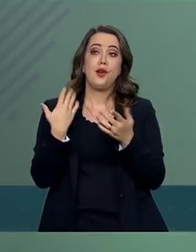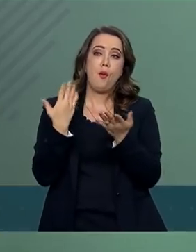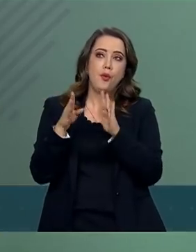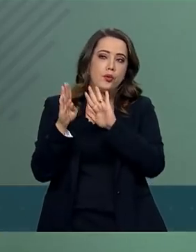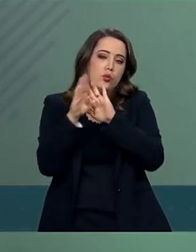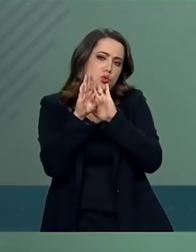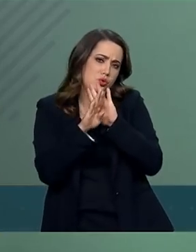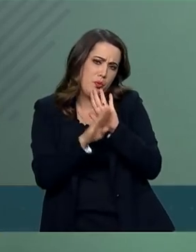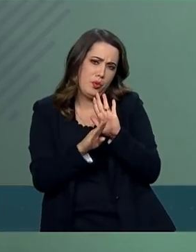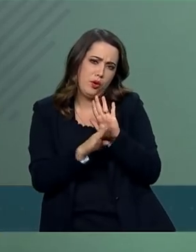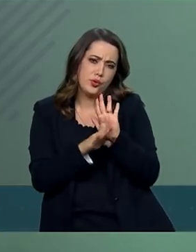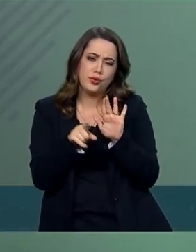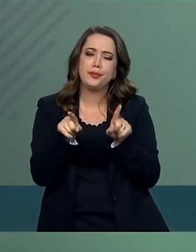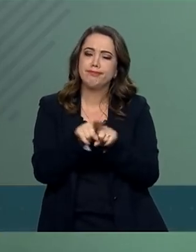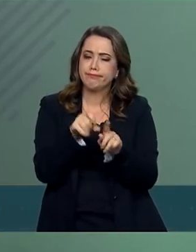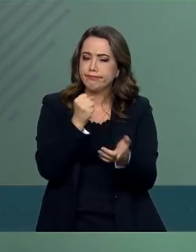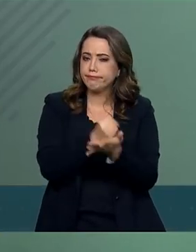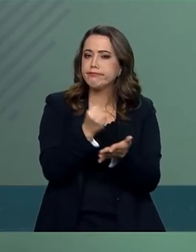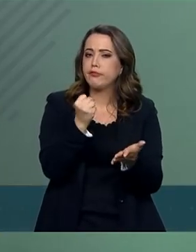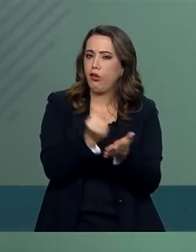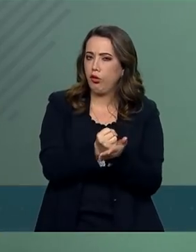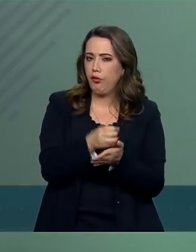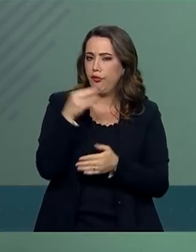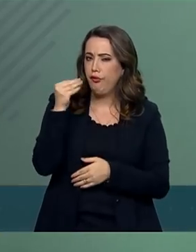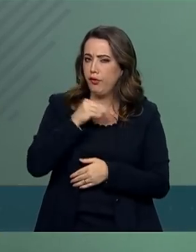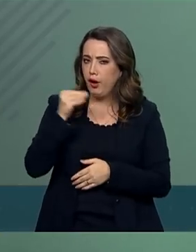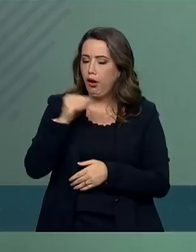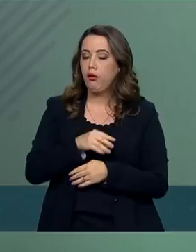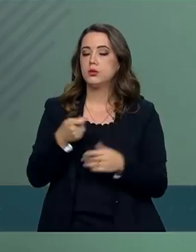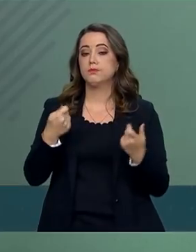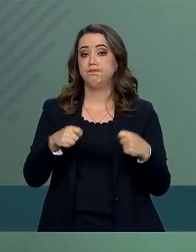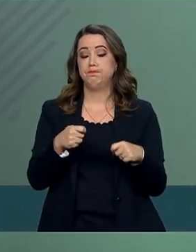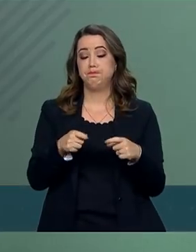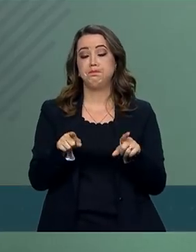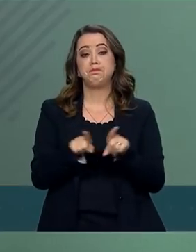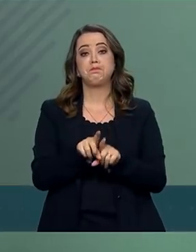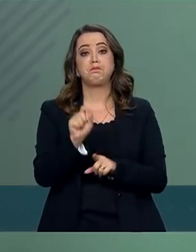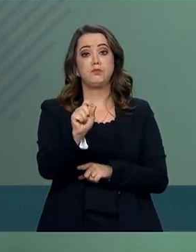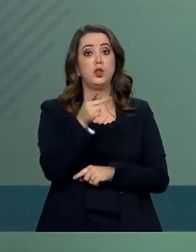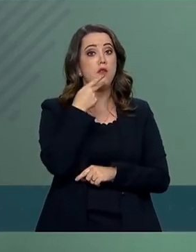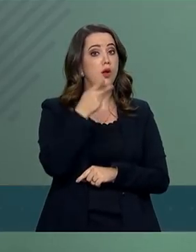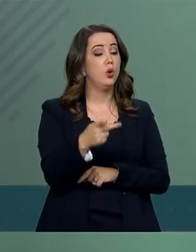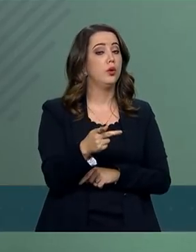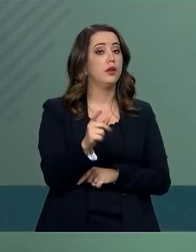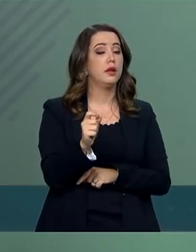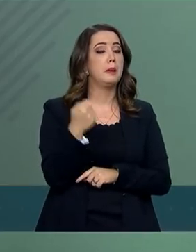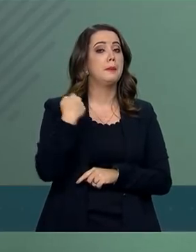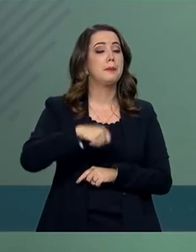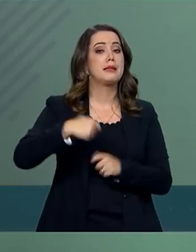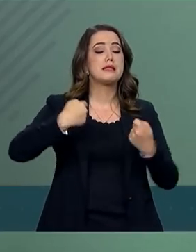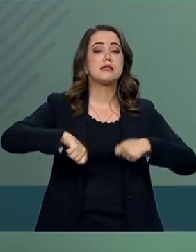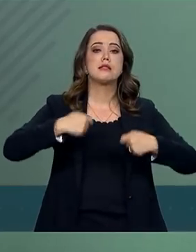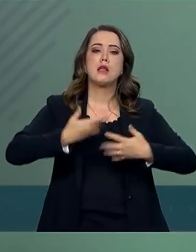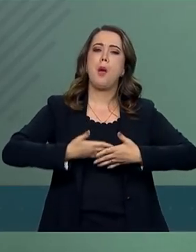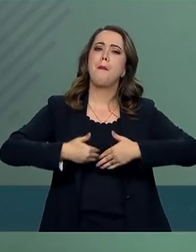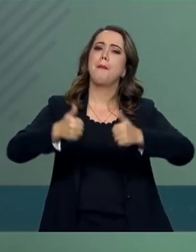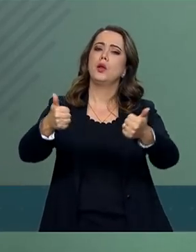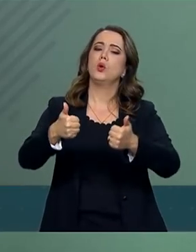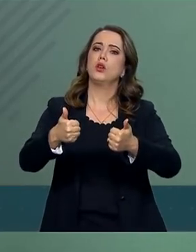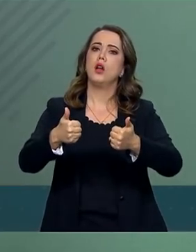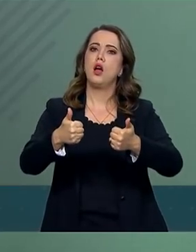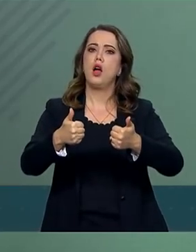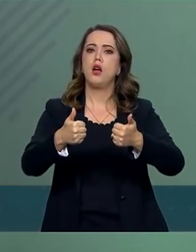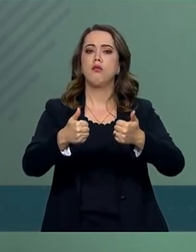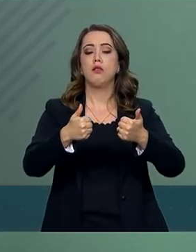projetos e contratos. Reforçou também a necessidade de melhorar os critérios